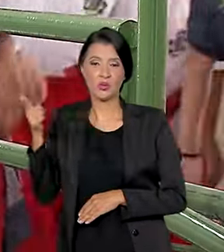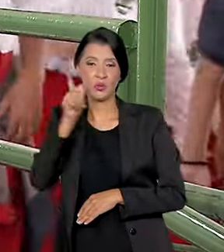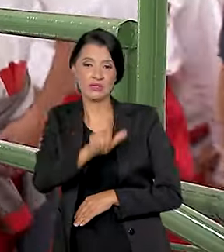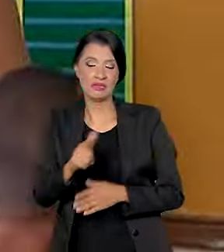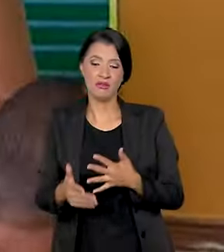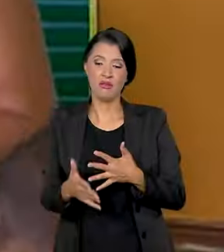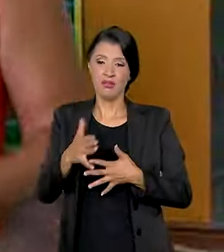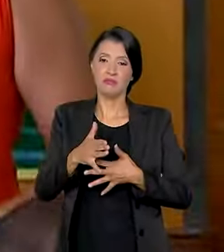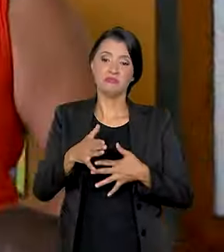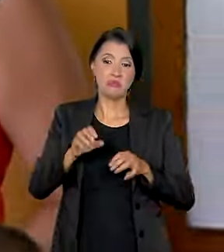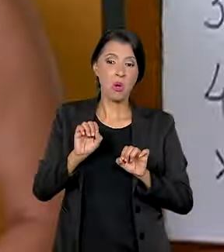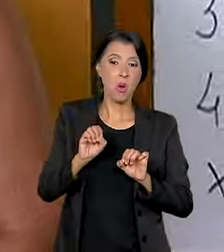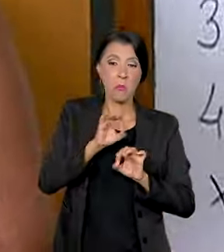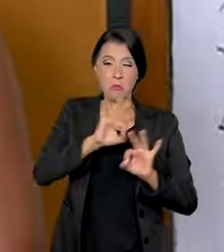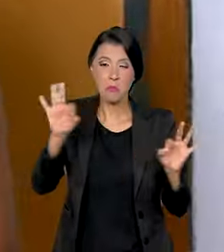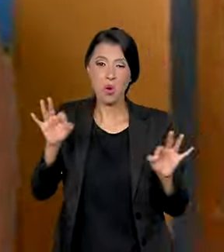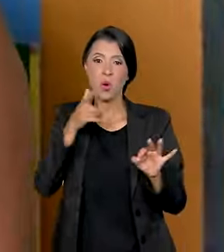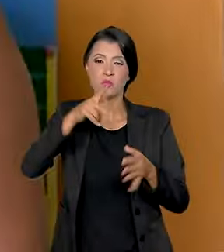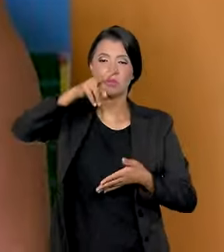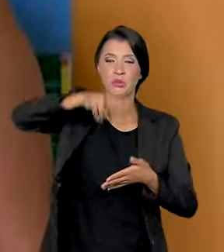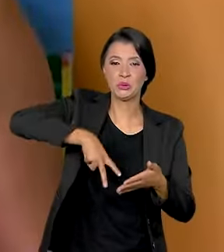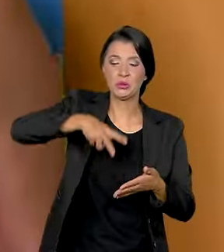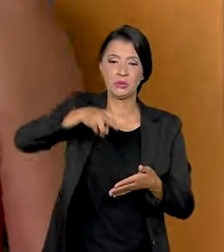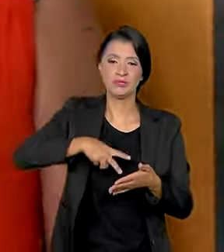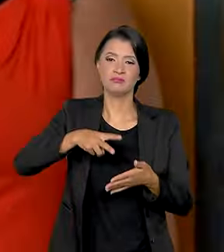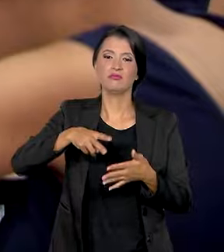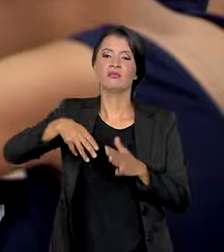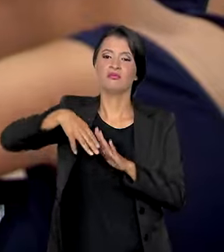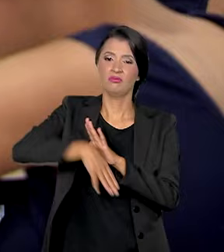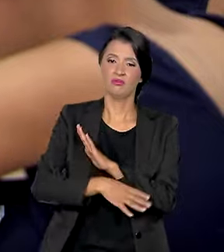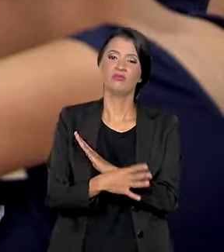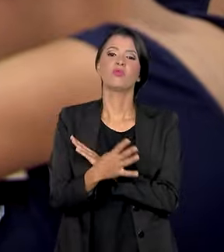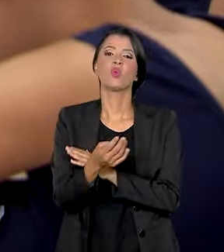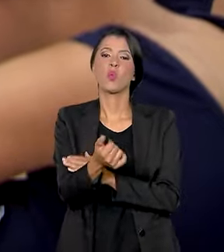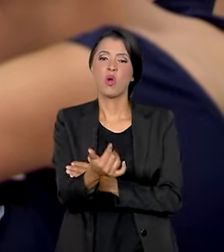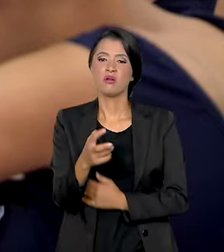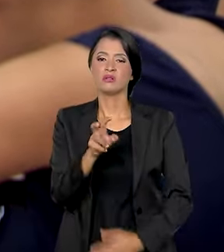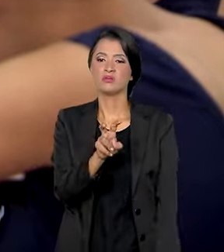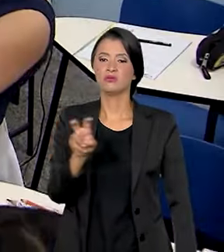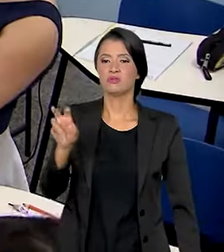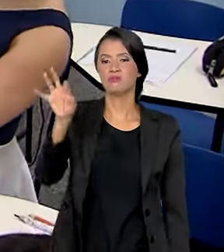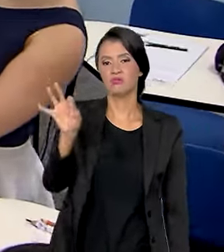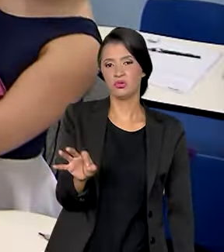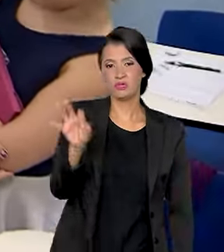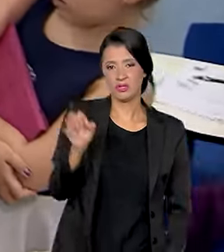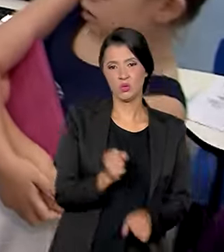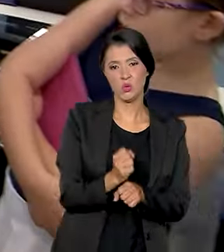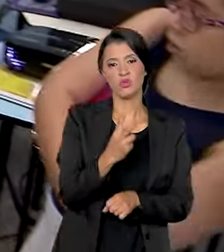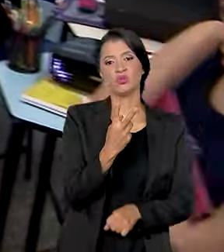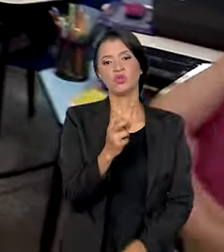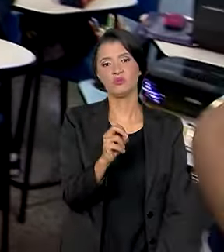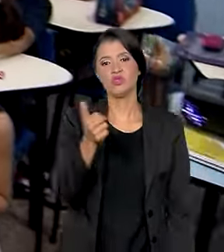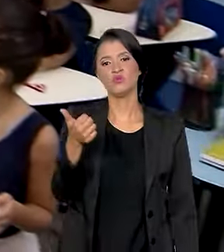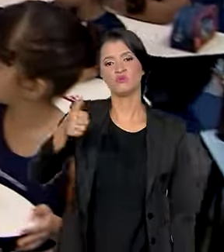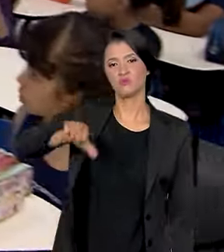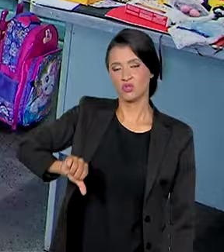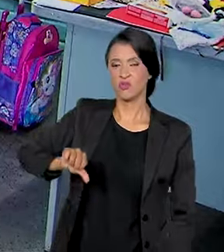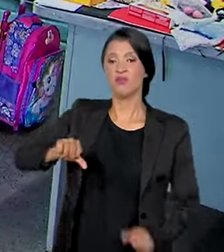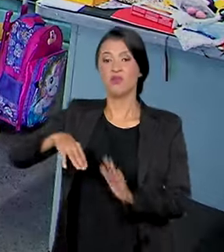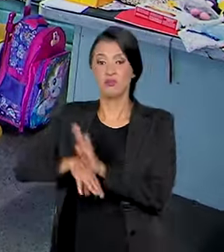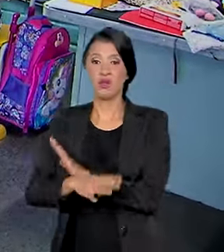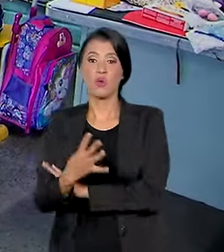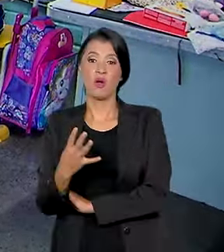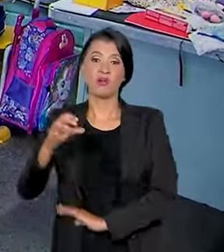alcançaram o nível desejado de proficiência em leitura caiu de quase 55% em 2019